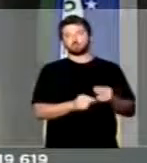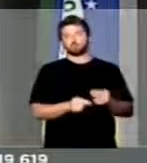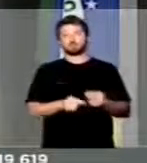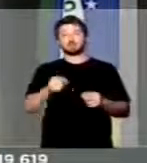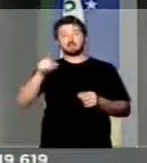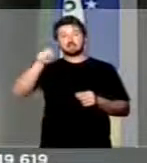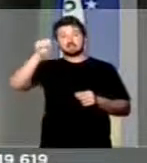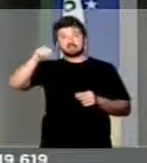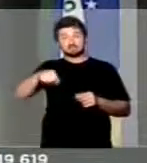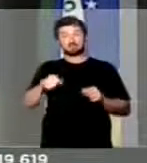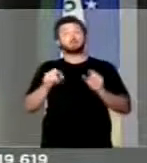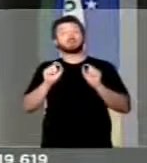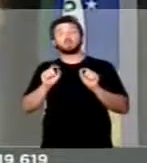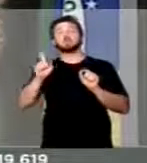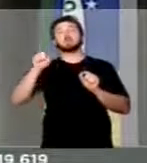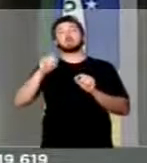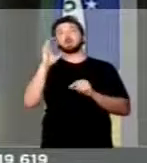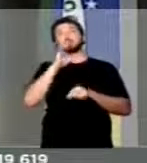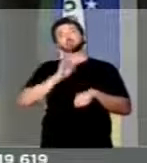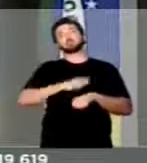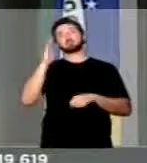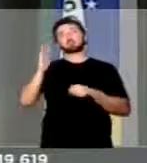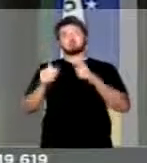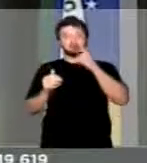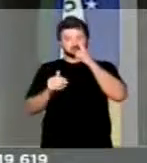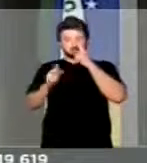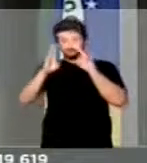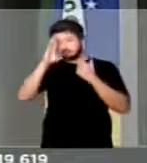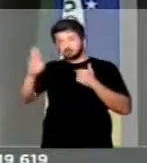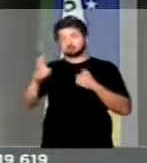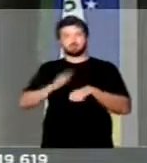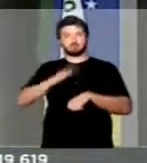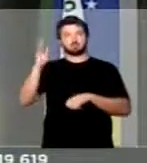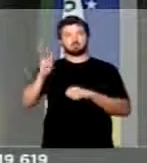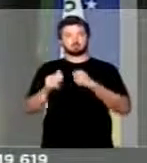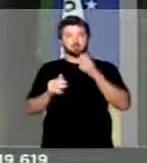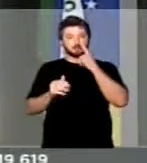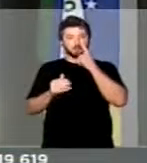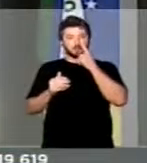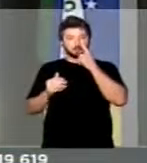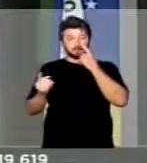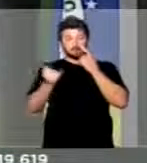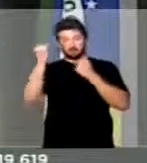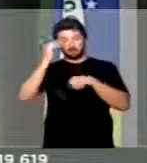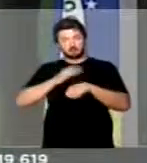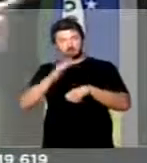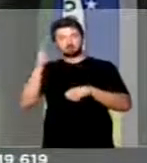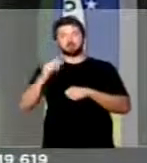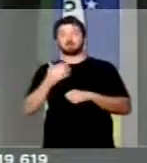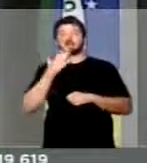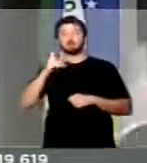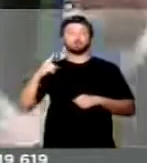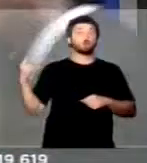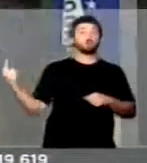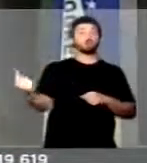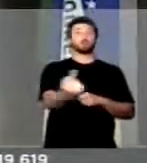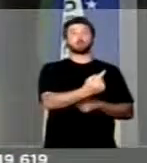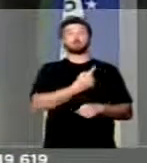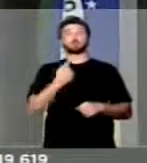mas sim para aquilo que é urgente, prioritário e essencial para todos.